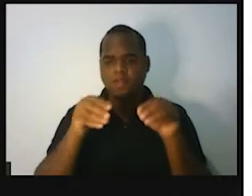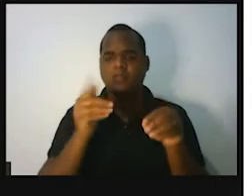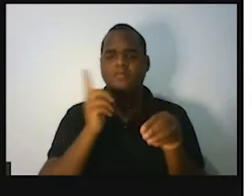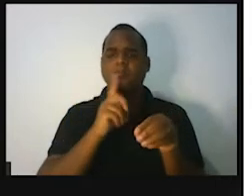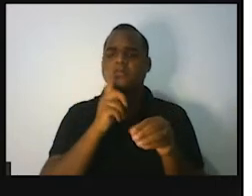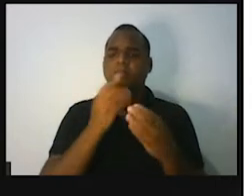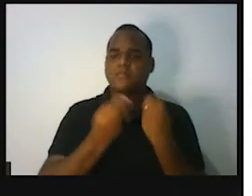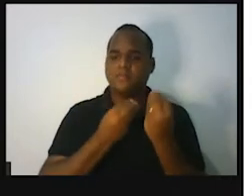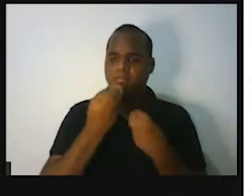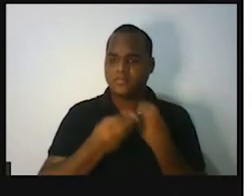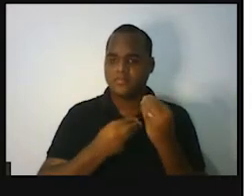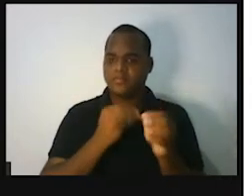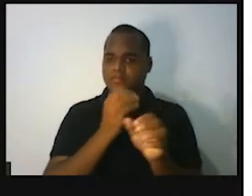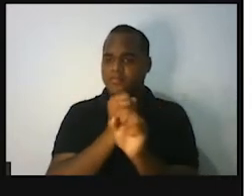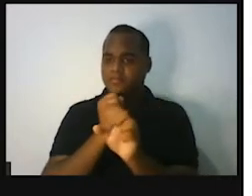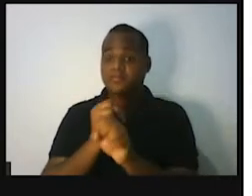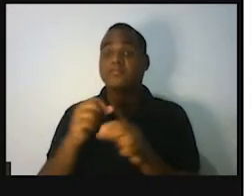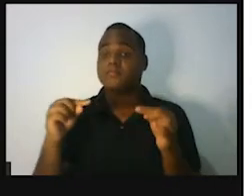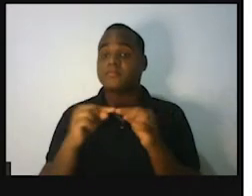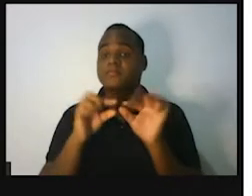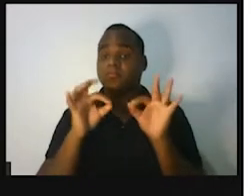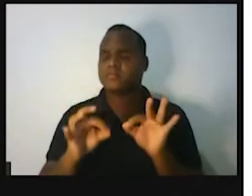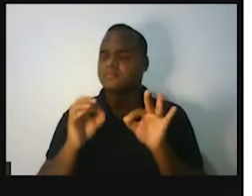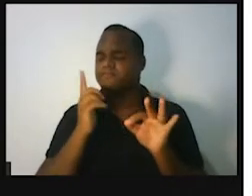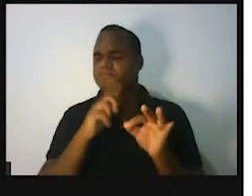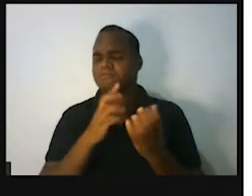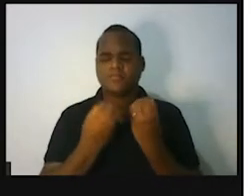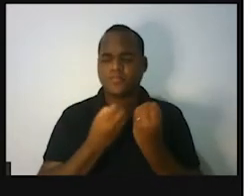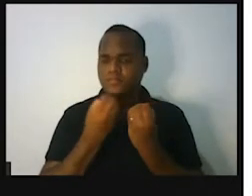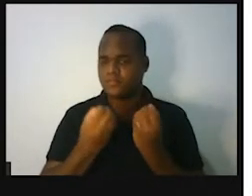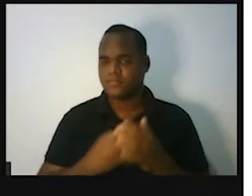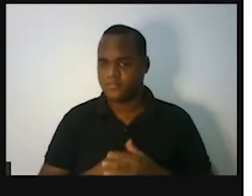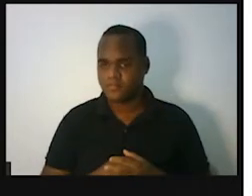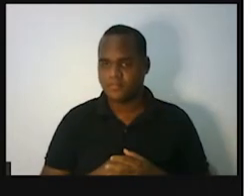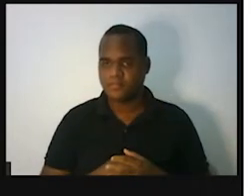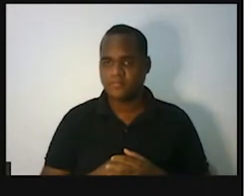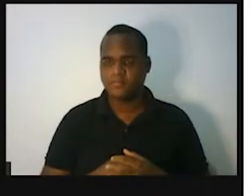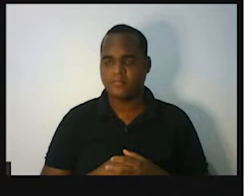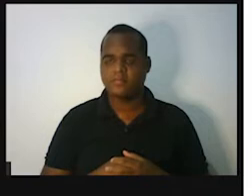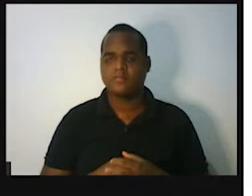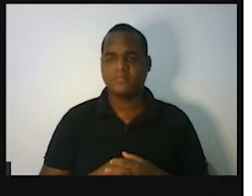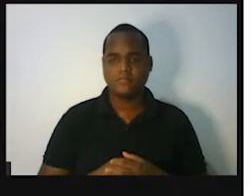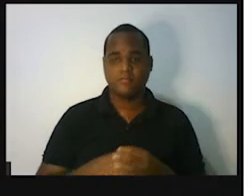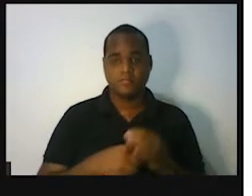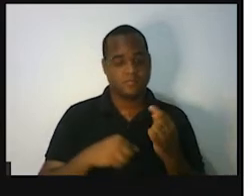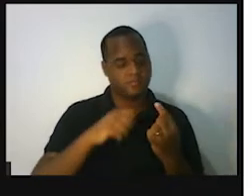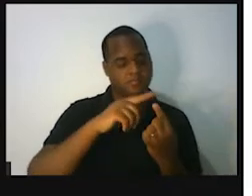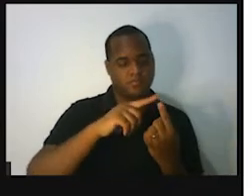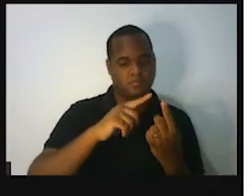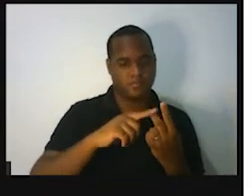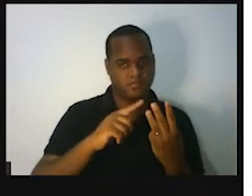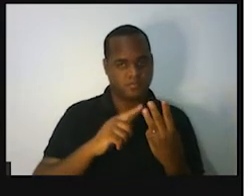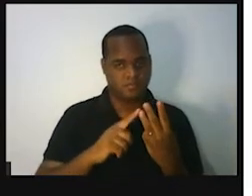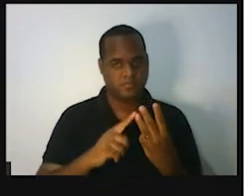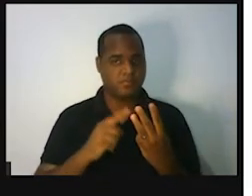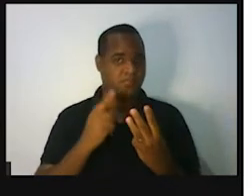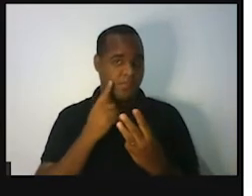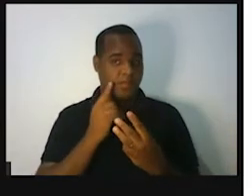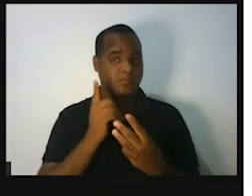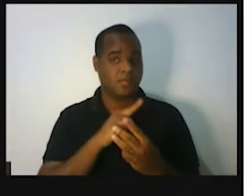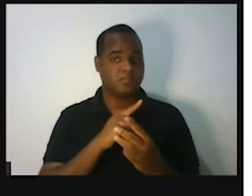cálculo era feito da seguinte forma. A gente pega as três notas e faz uma soma.